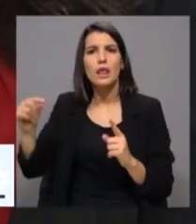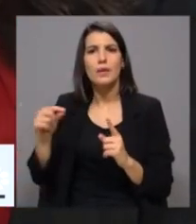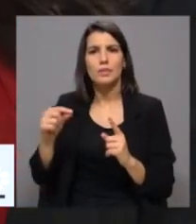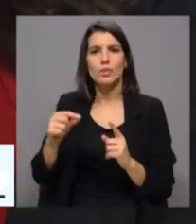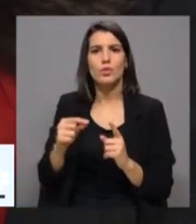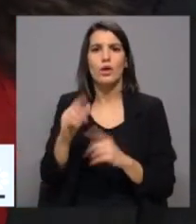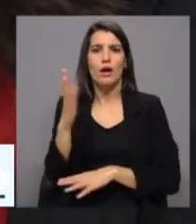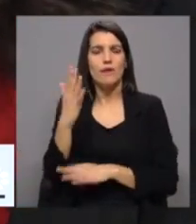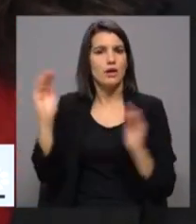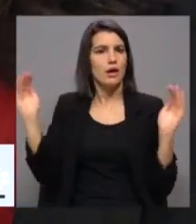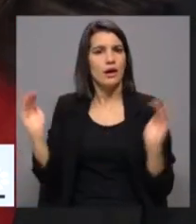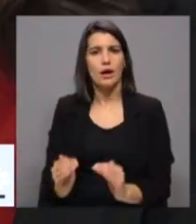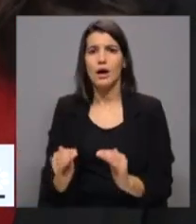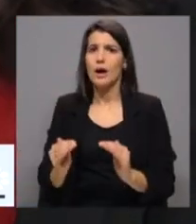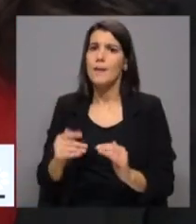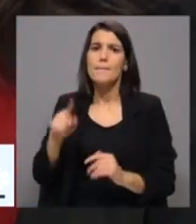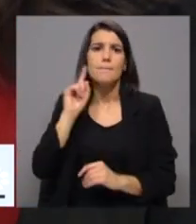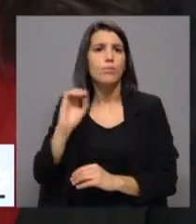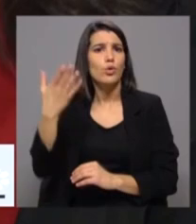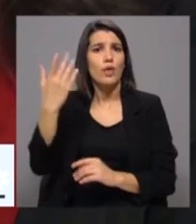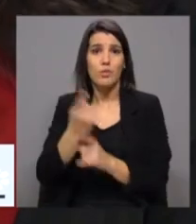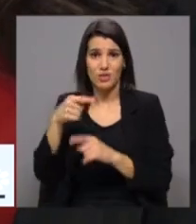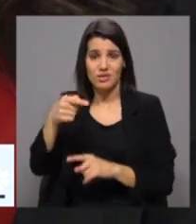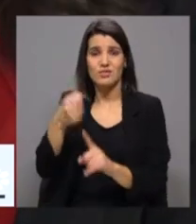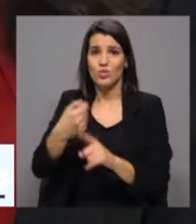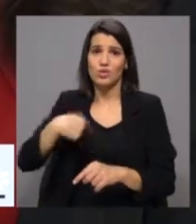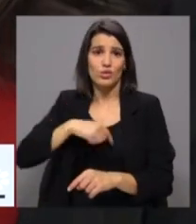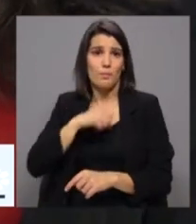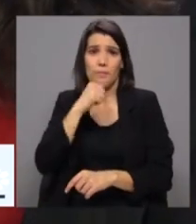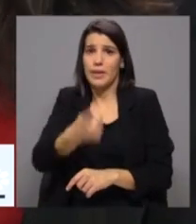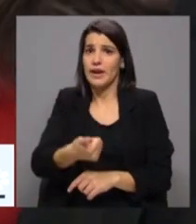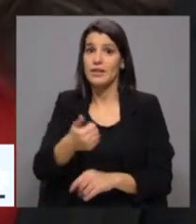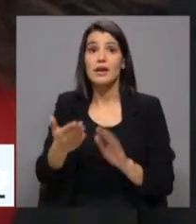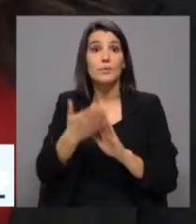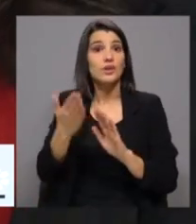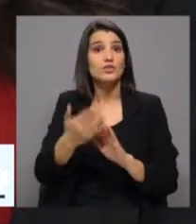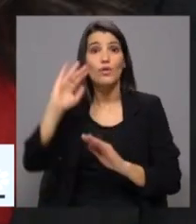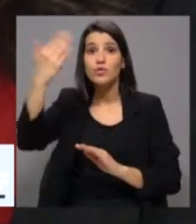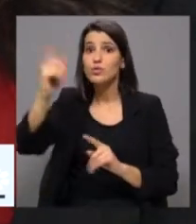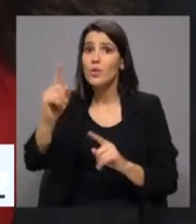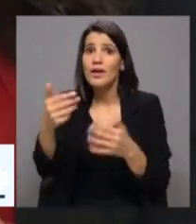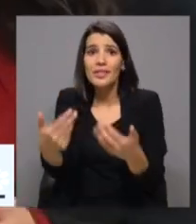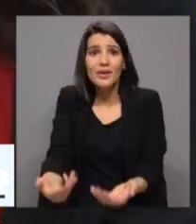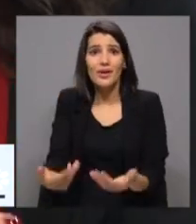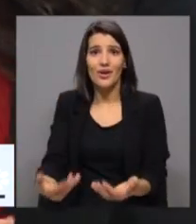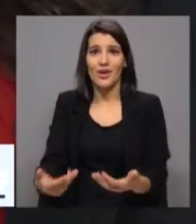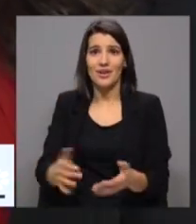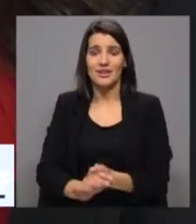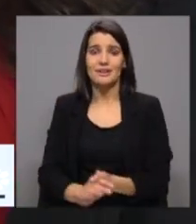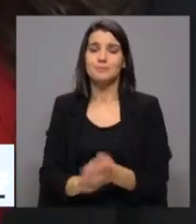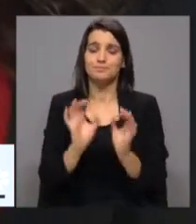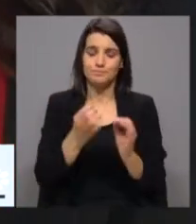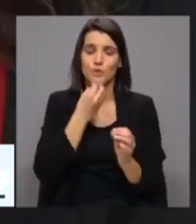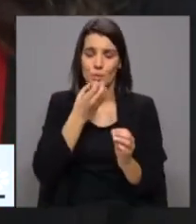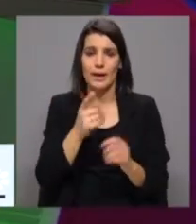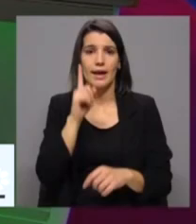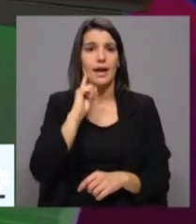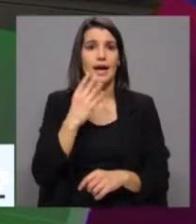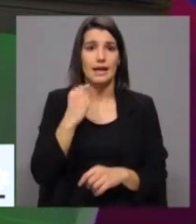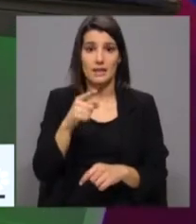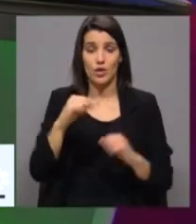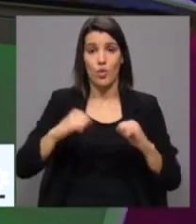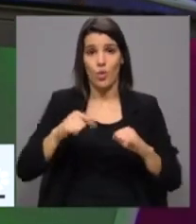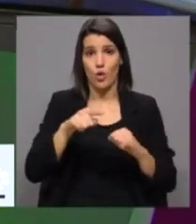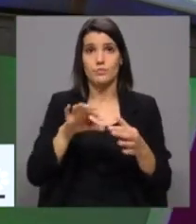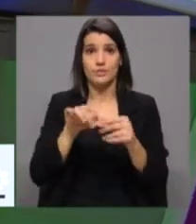uma prioridade. Sou pena de nós perdermos esta batalha, que é uma emergência não do futuro, mas do presente. Muito bem. Catarina Martins, se estão de acordo, sobretudo